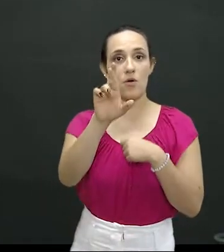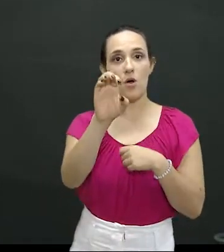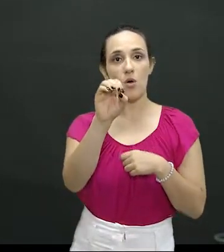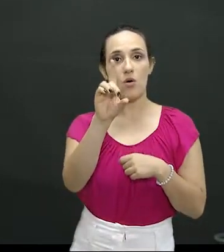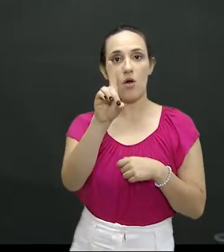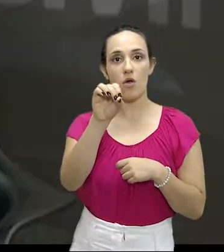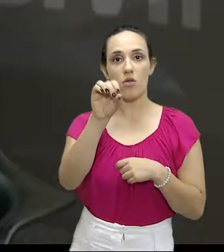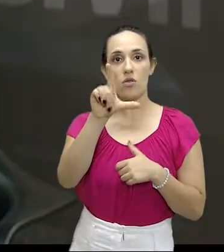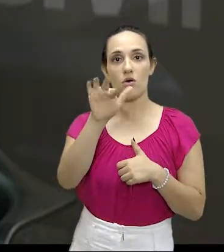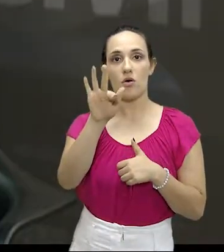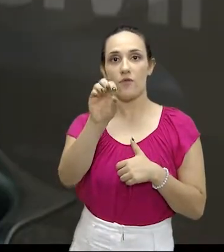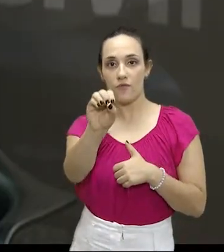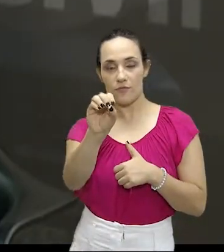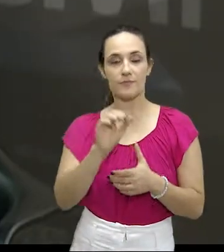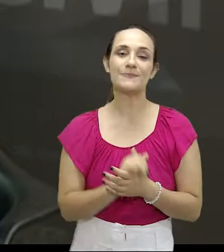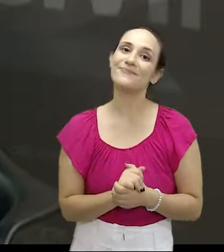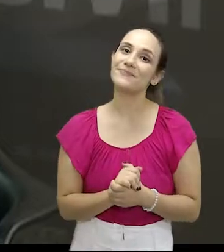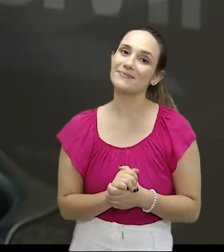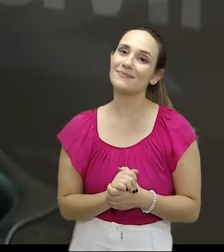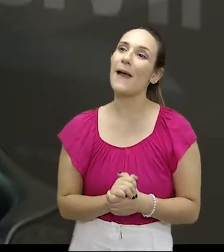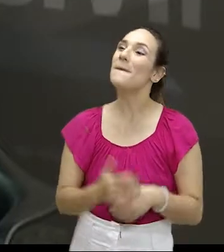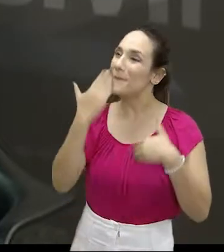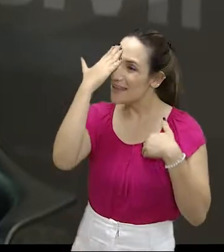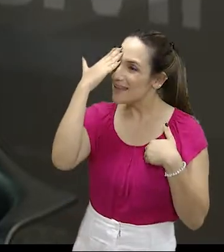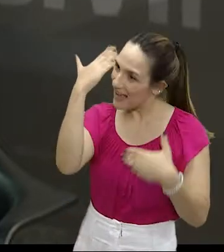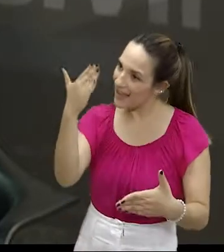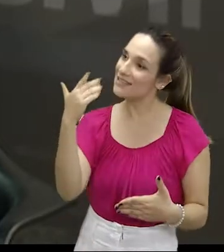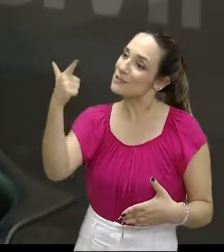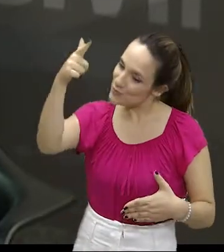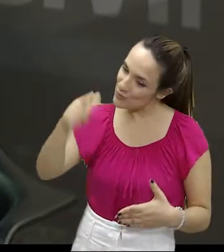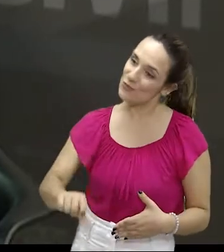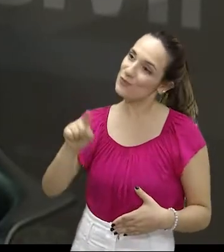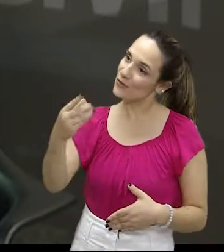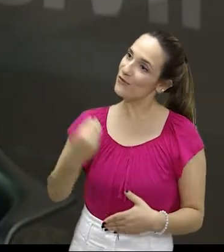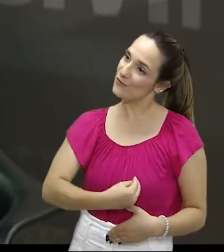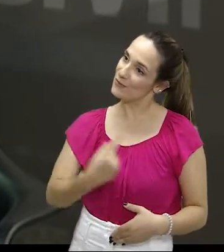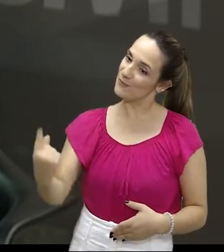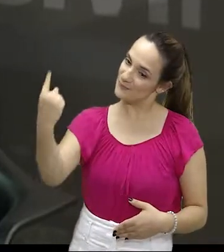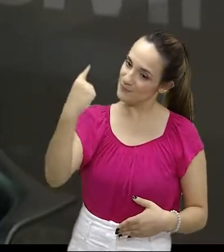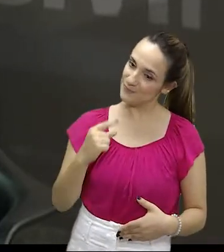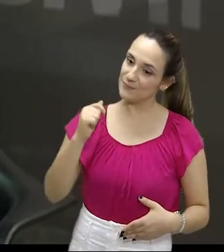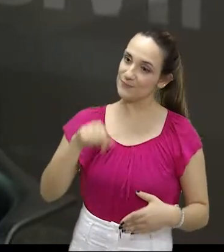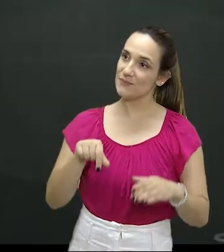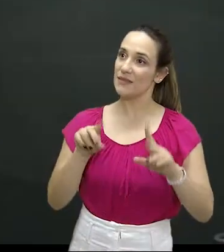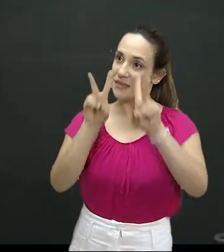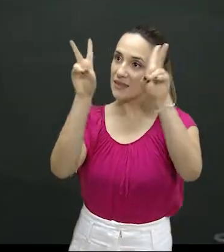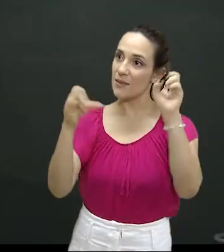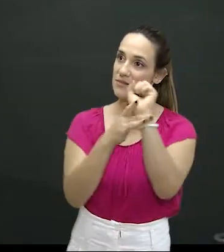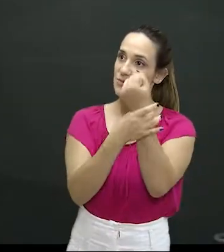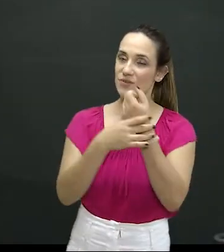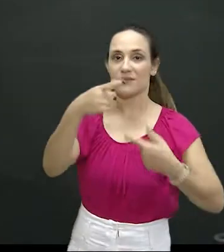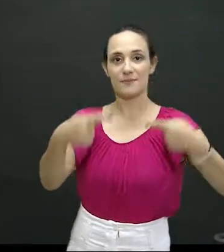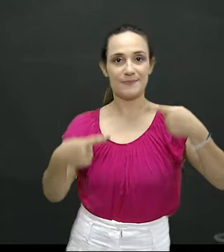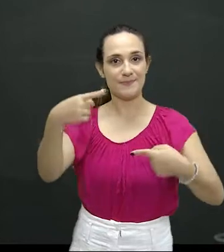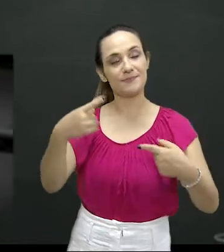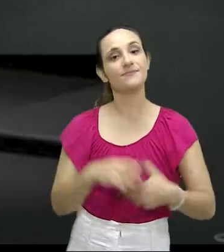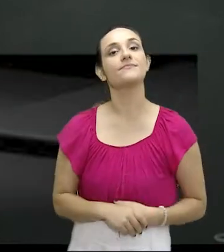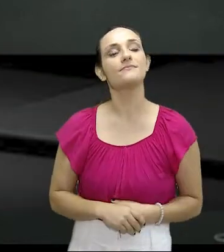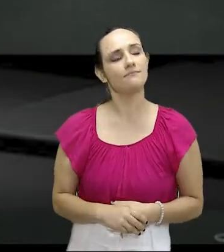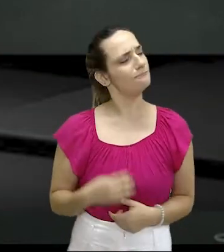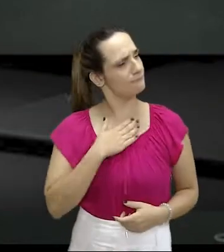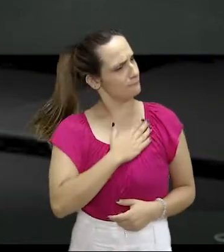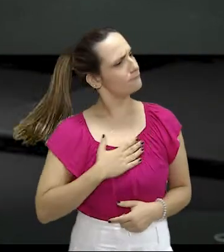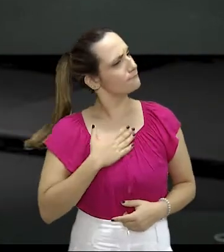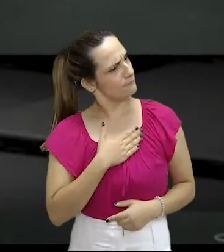Ribeiro Doutro. Doutor Rodolfo, obrigada por o senhor mais uma vez estar aqui conosco no Segurança em Pauta. É uma satisfação estar aqui